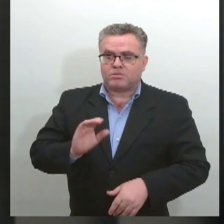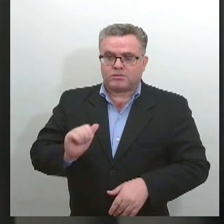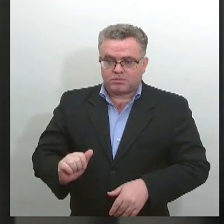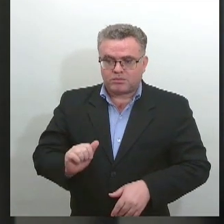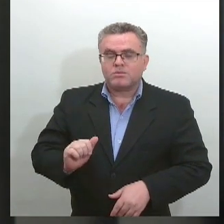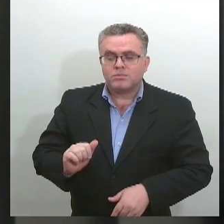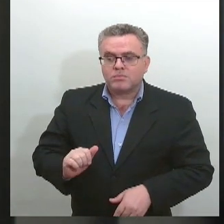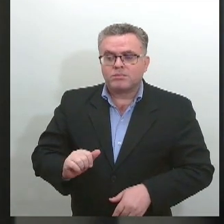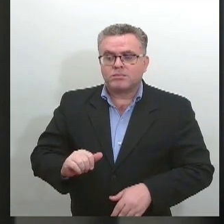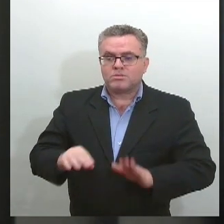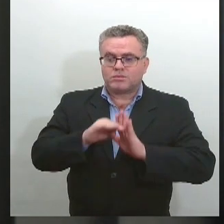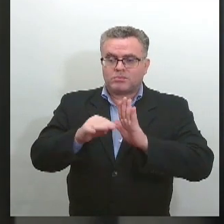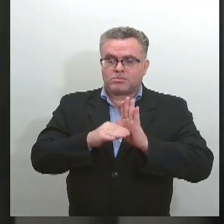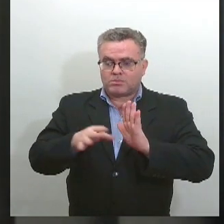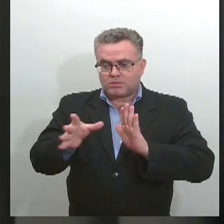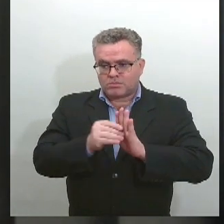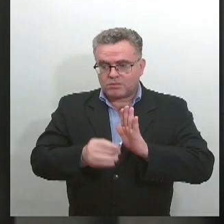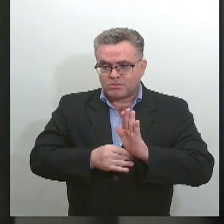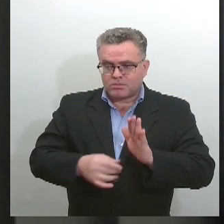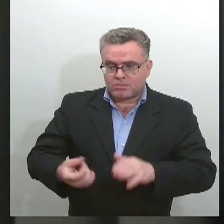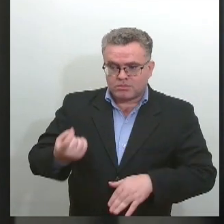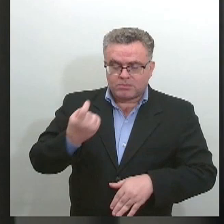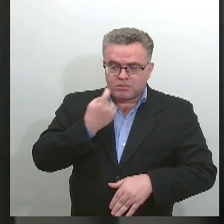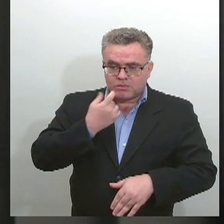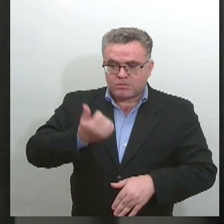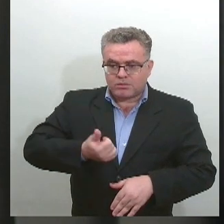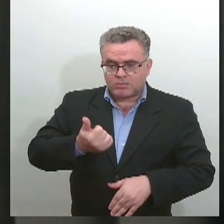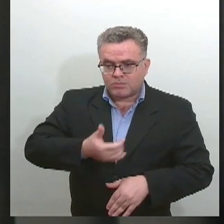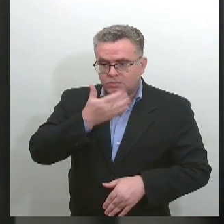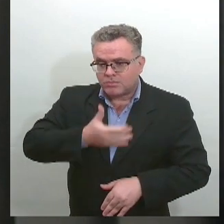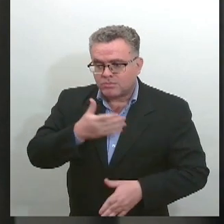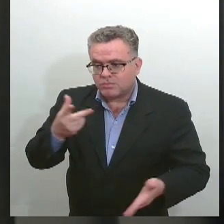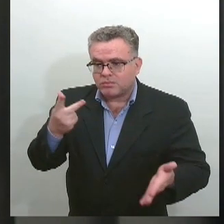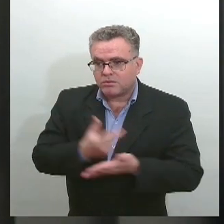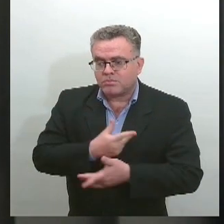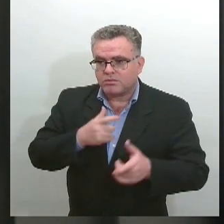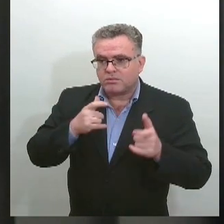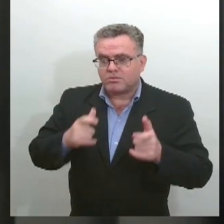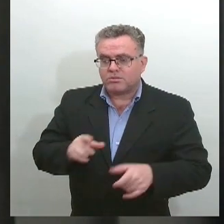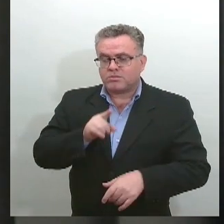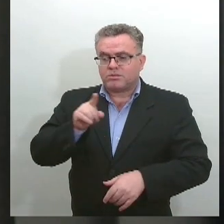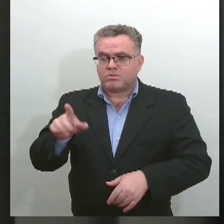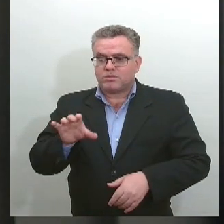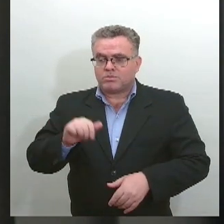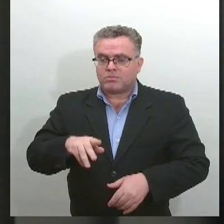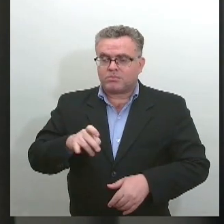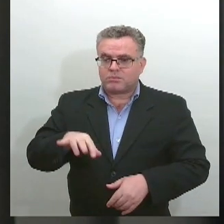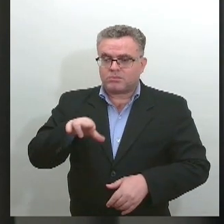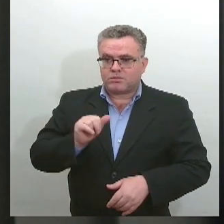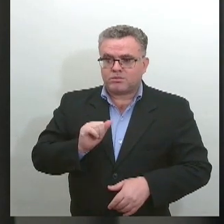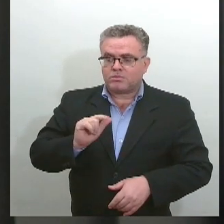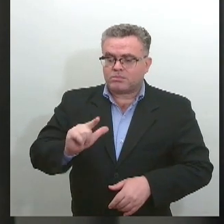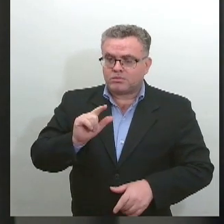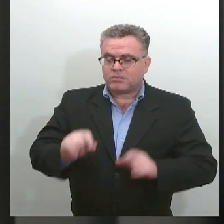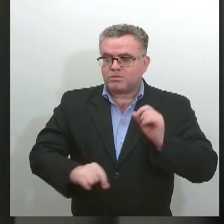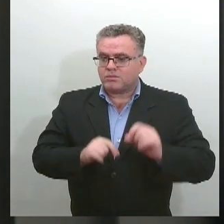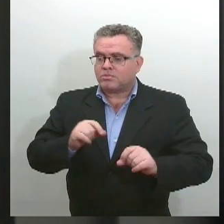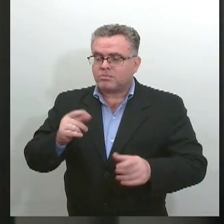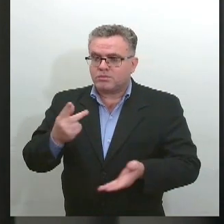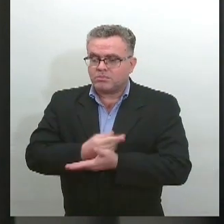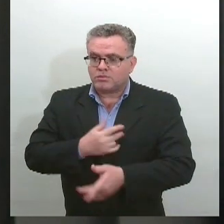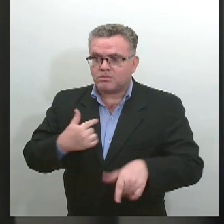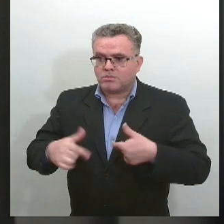Já na sexta-feira, 1º de dezembro, as ações acontecem no bairro Coqueiral. Lembrando que os trabalhos acontecem em dois turnos, das